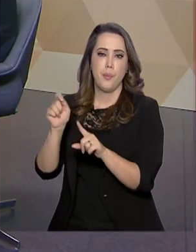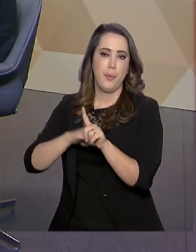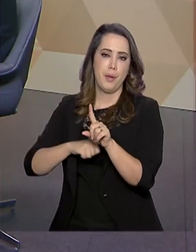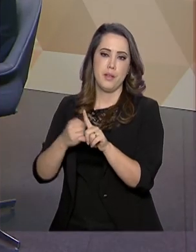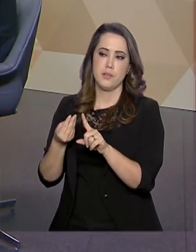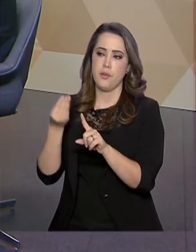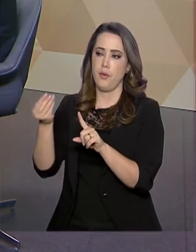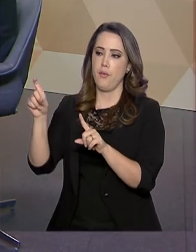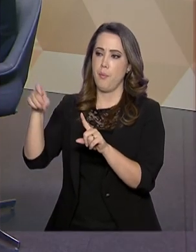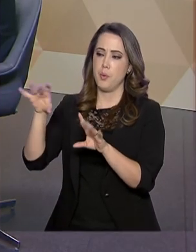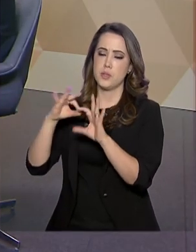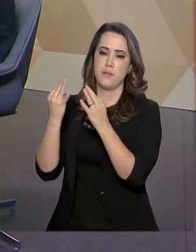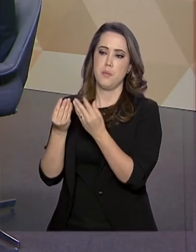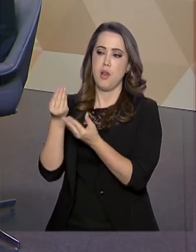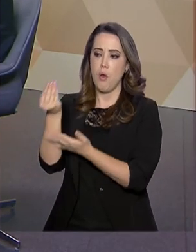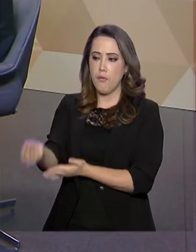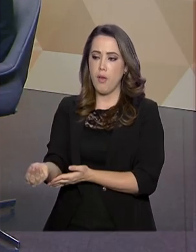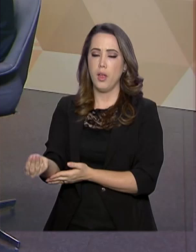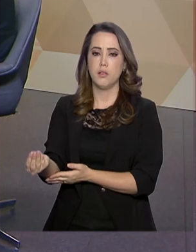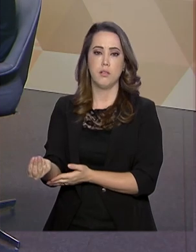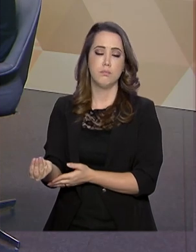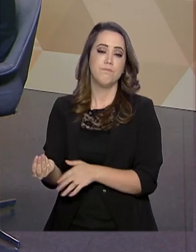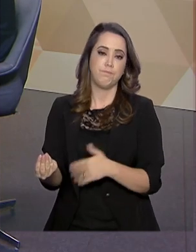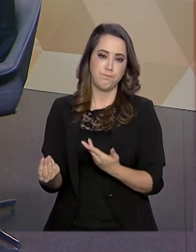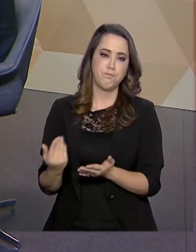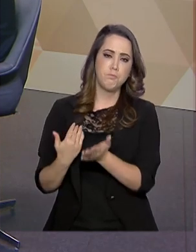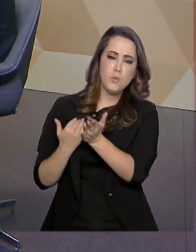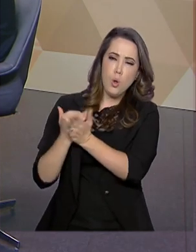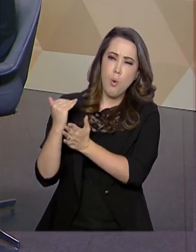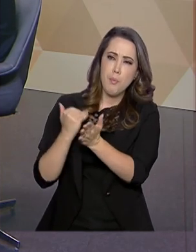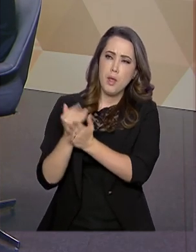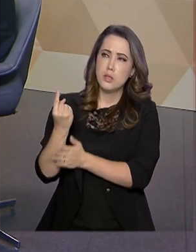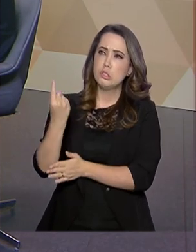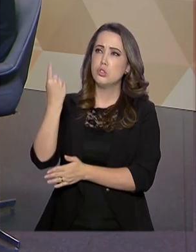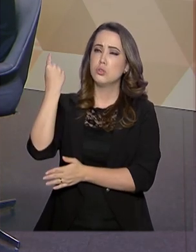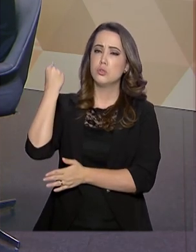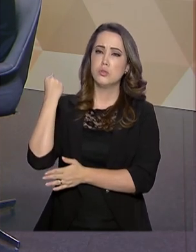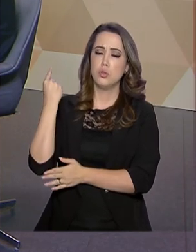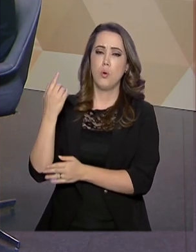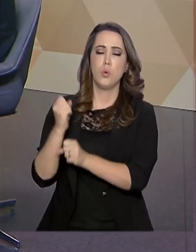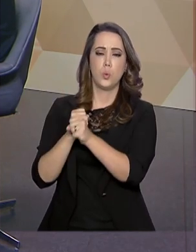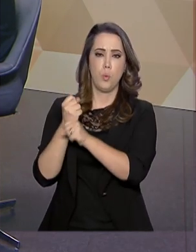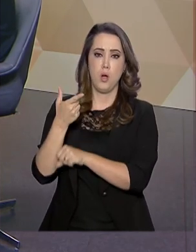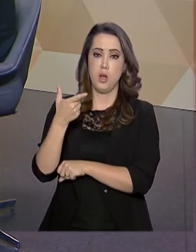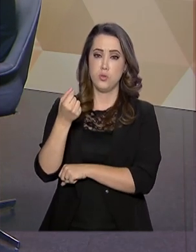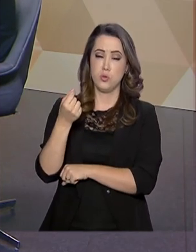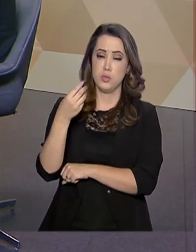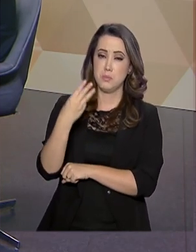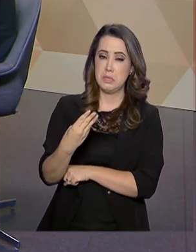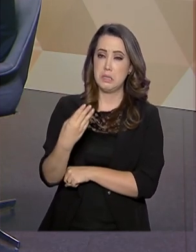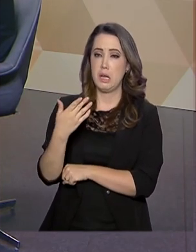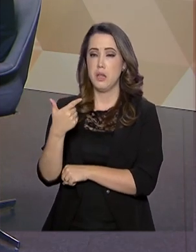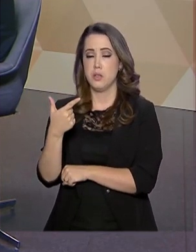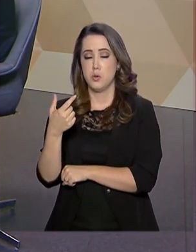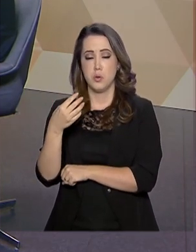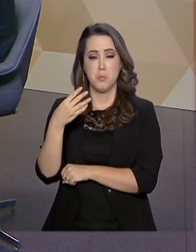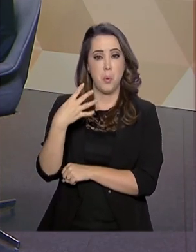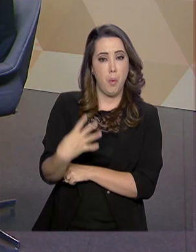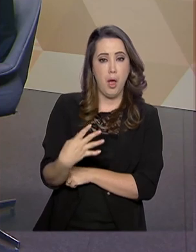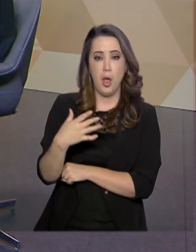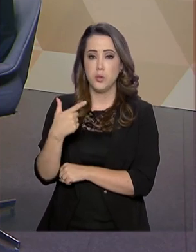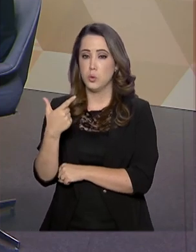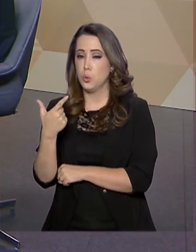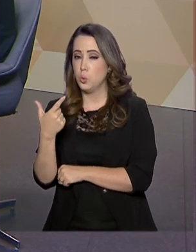o Bolsa Família assiste. Quando ele começou naquela faixa de 2003, 2004, 2005, em 2005 nós tínhamos